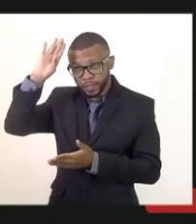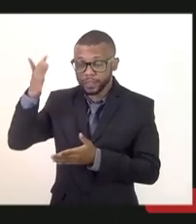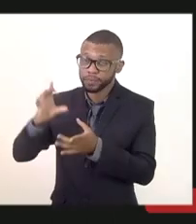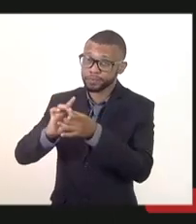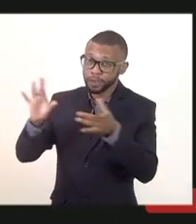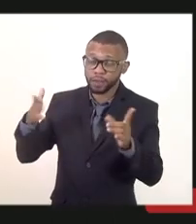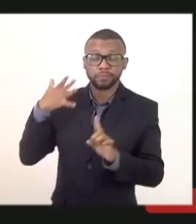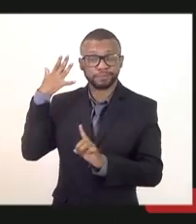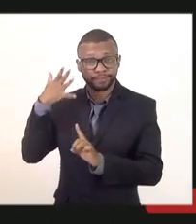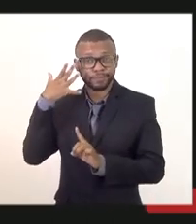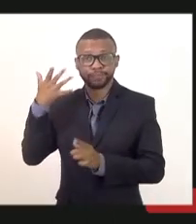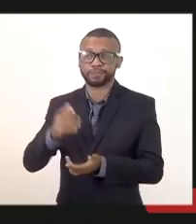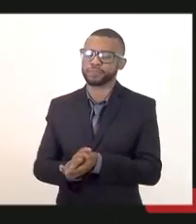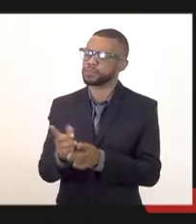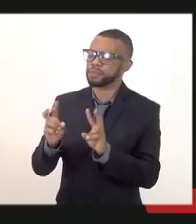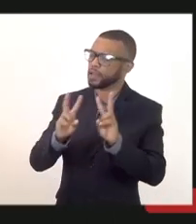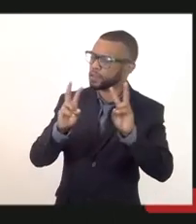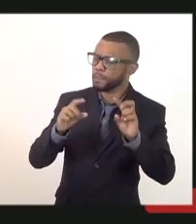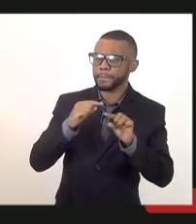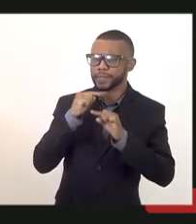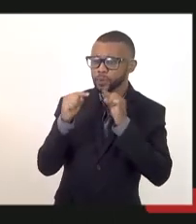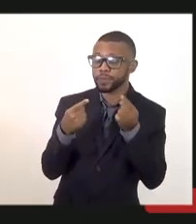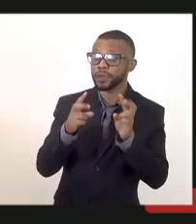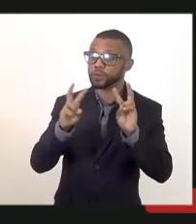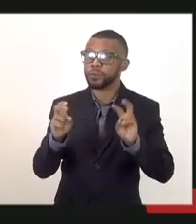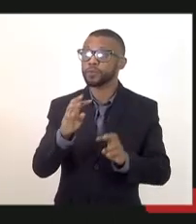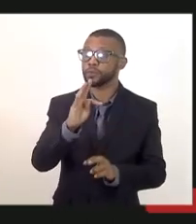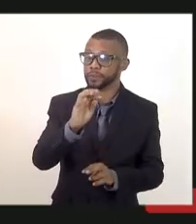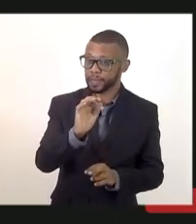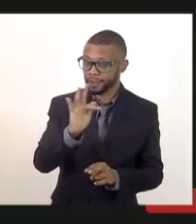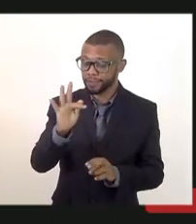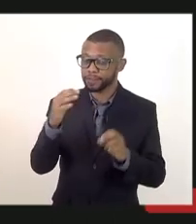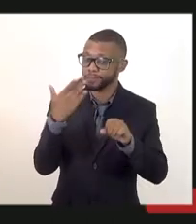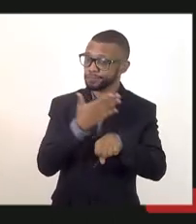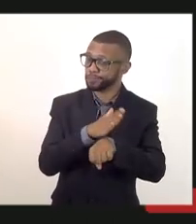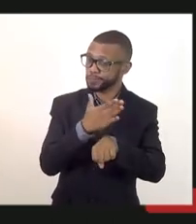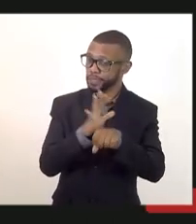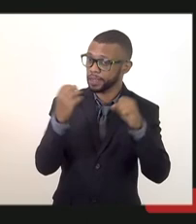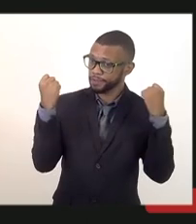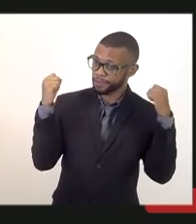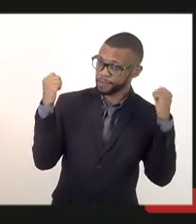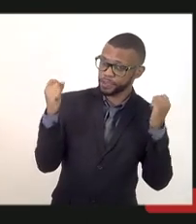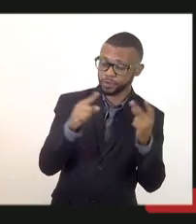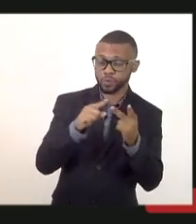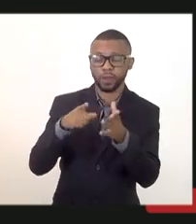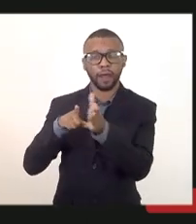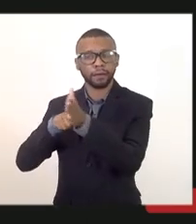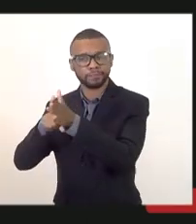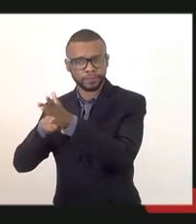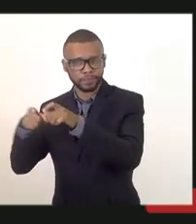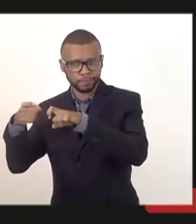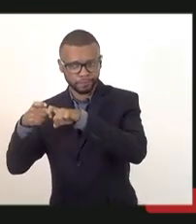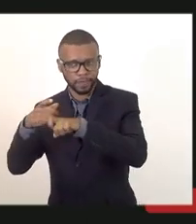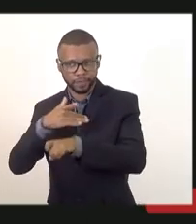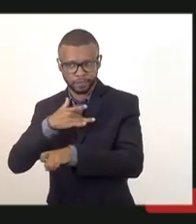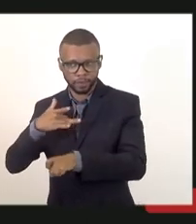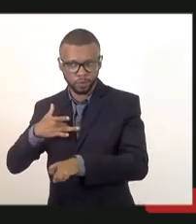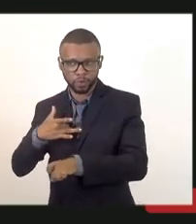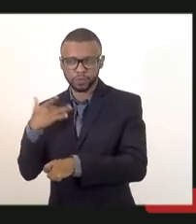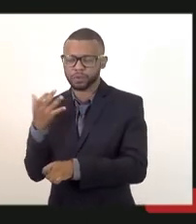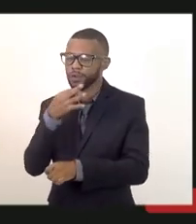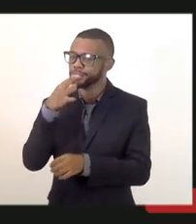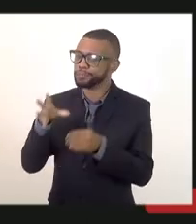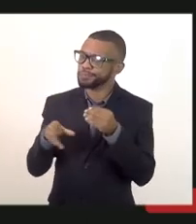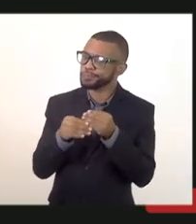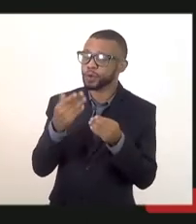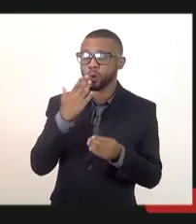era a questão do TAF mesmo e do exame de saúde e eu não sei se cabe a mim deixar uma sugestão aqui mas de repente os candidatos de cabo